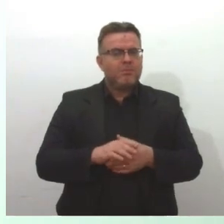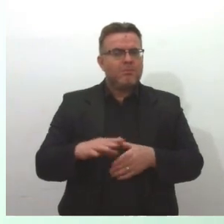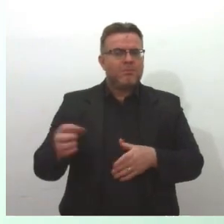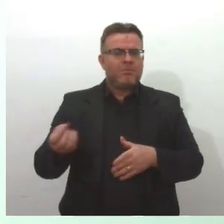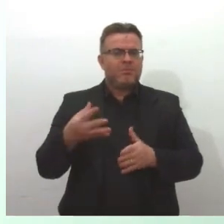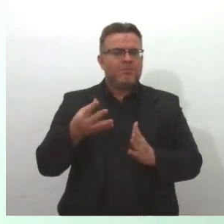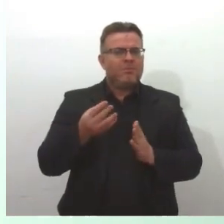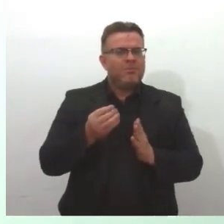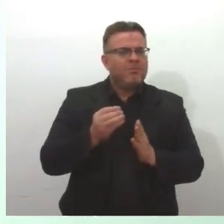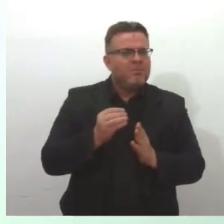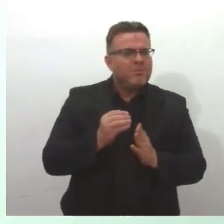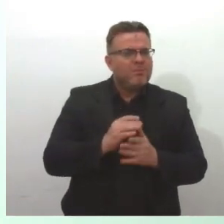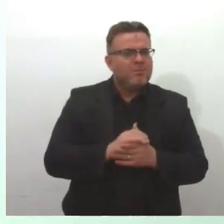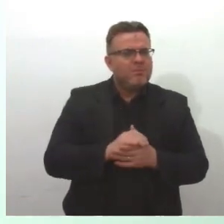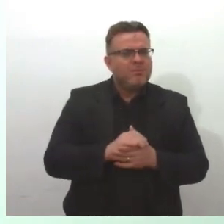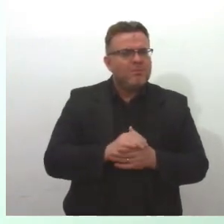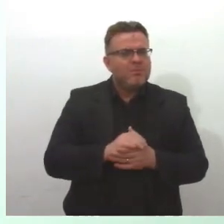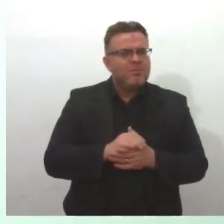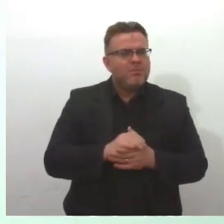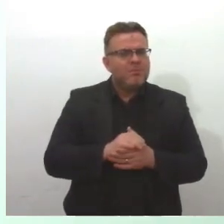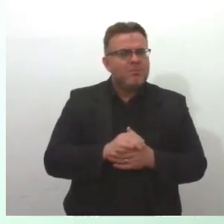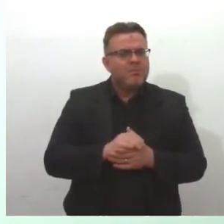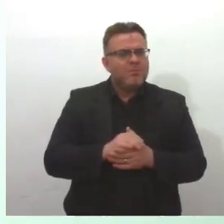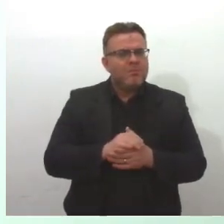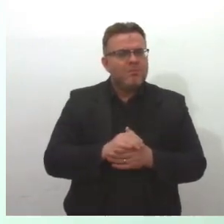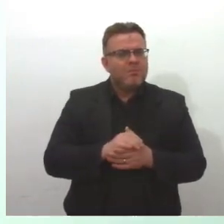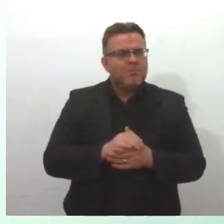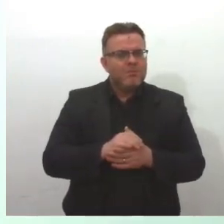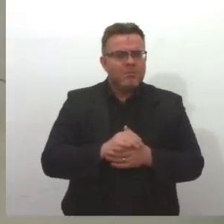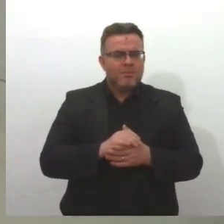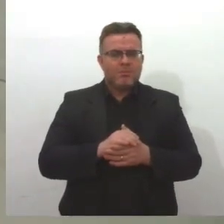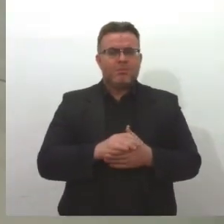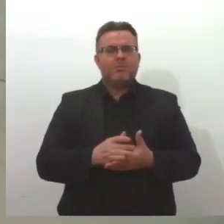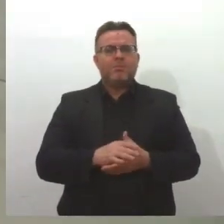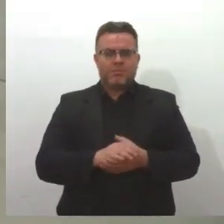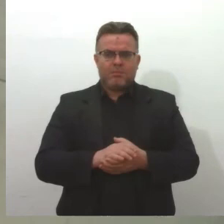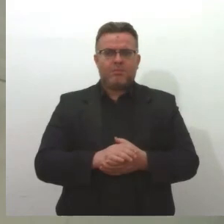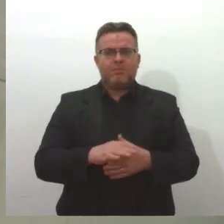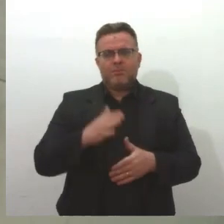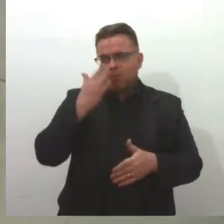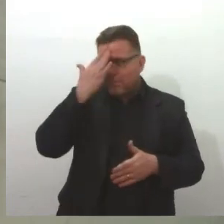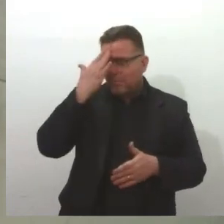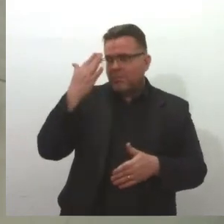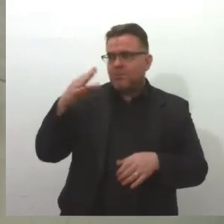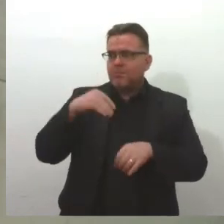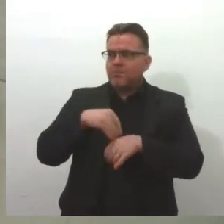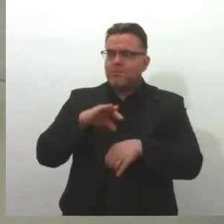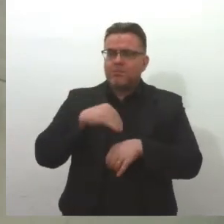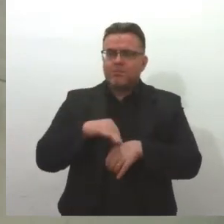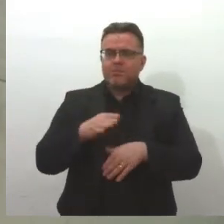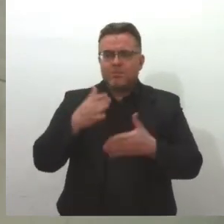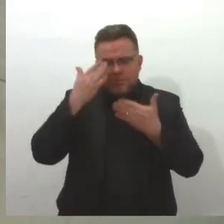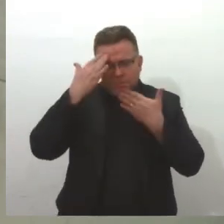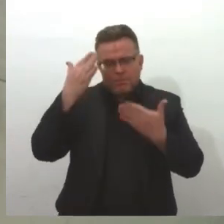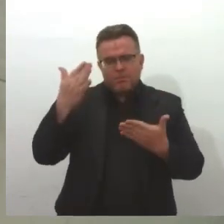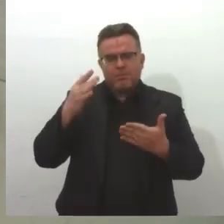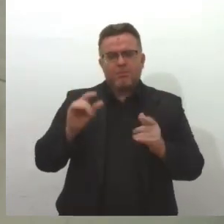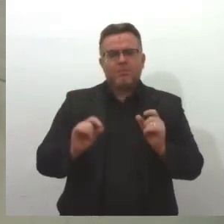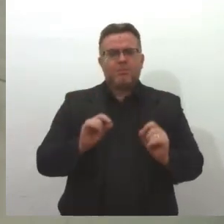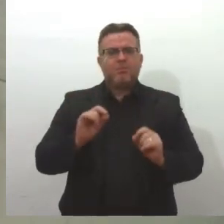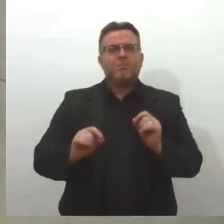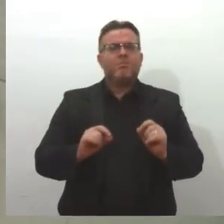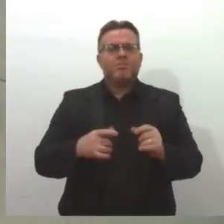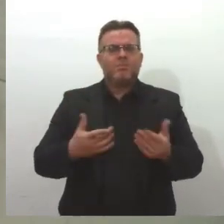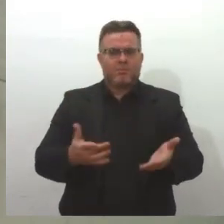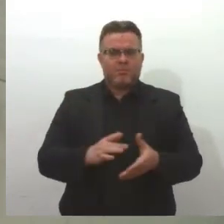não precisa agendar para ser atendido em nenhuma das nossas unidades no Estado. Muito obrigada pelas informações, a gente agradece o Genilson, e